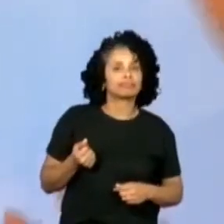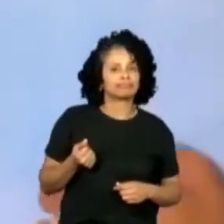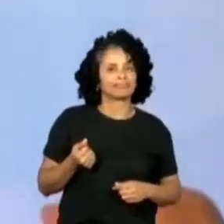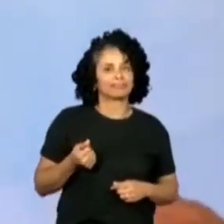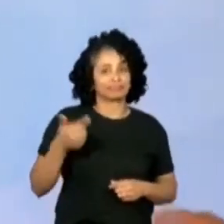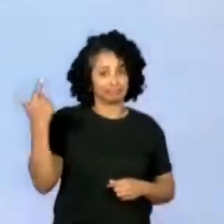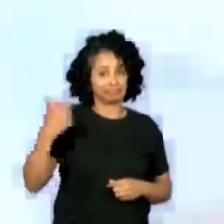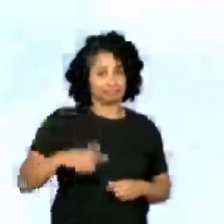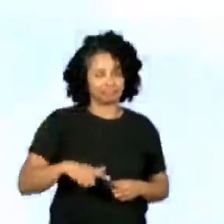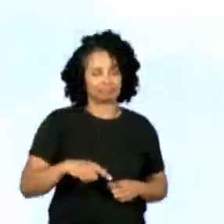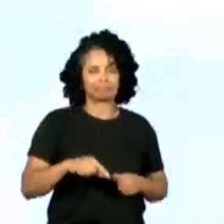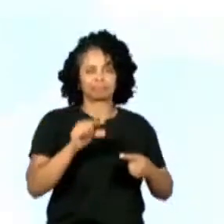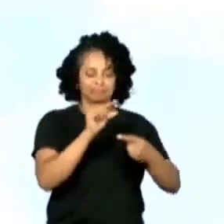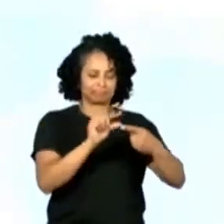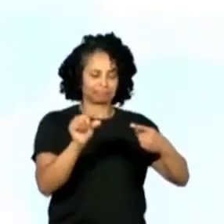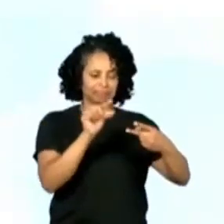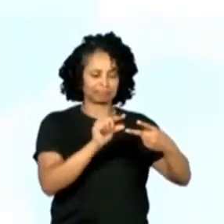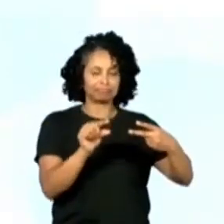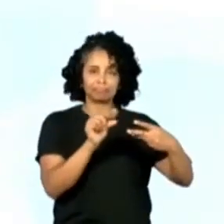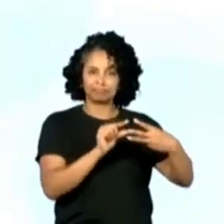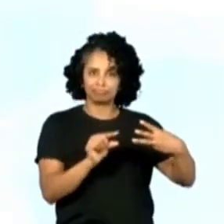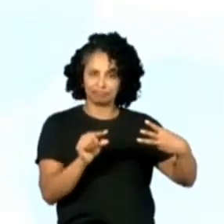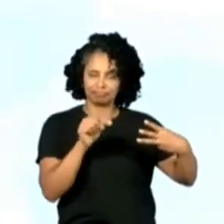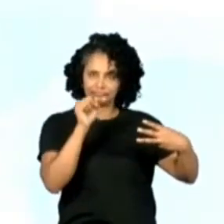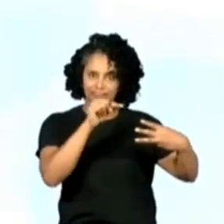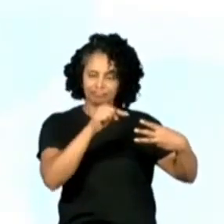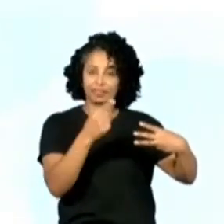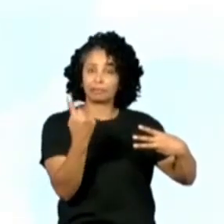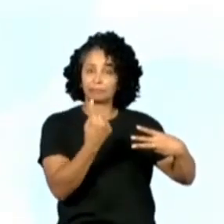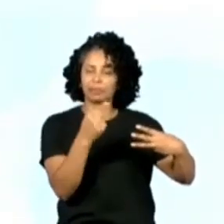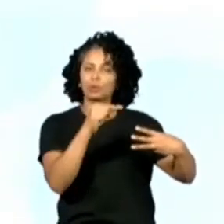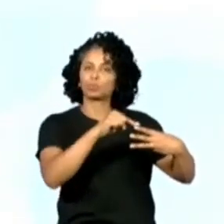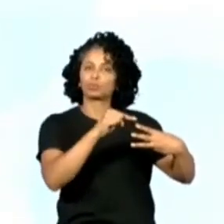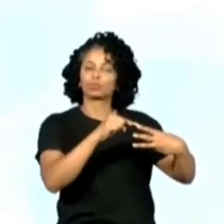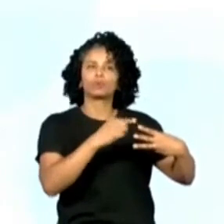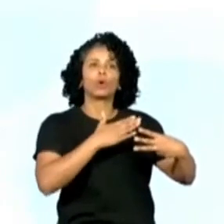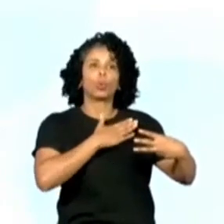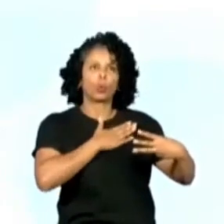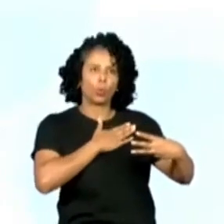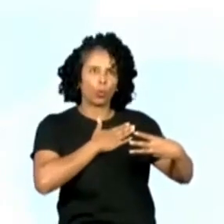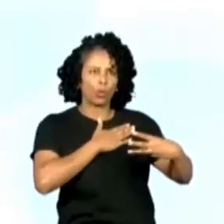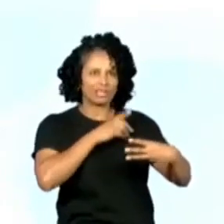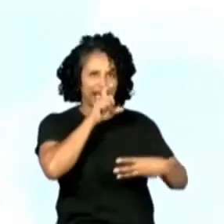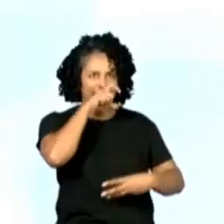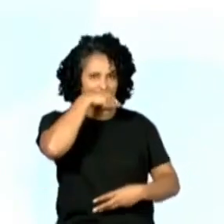lá para as afirmações em relação à professora Juliana. Então, primeiro, ela gosta de araras.